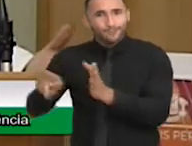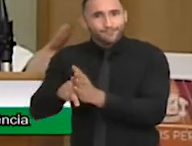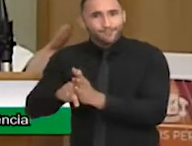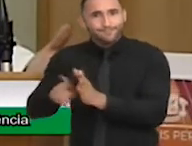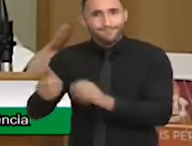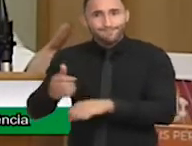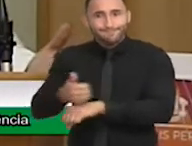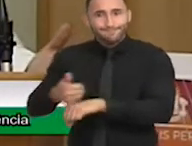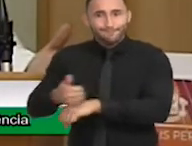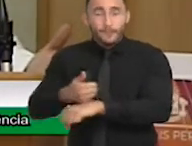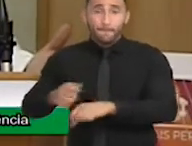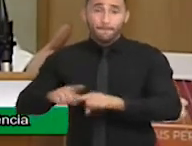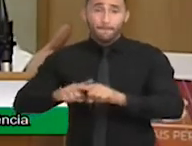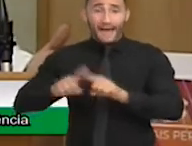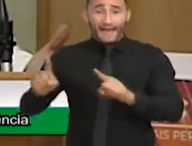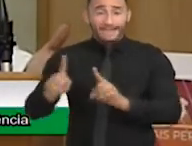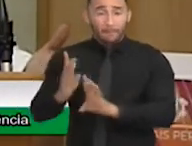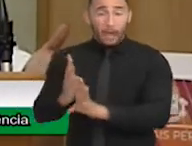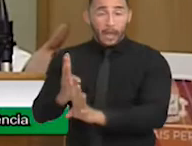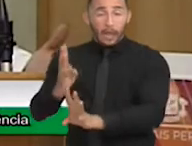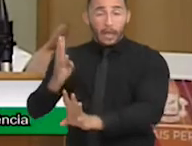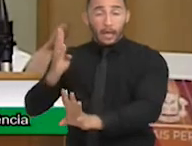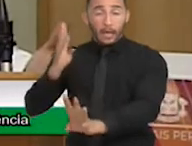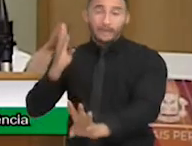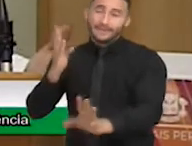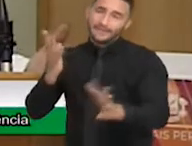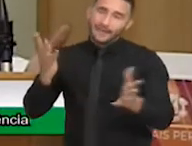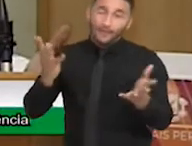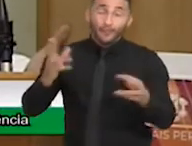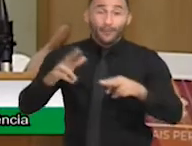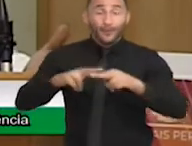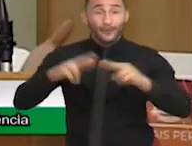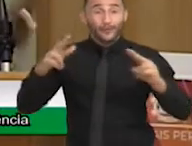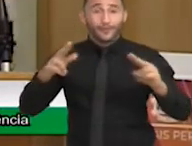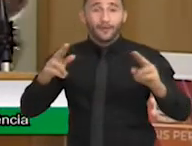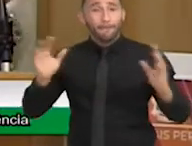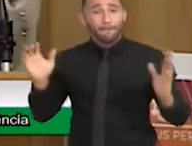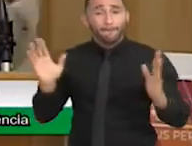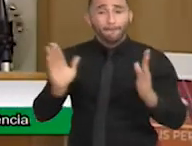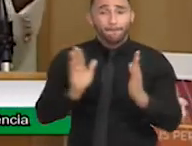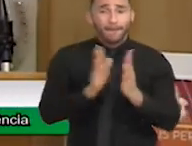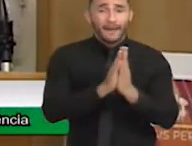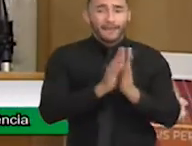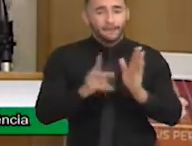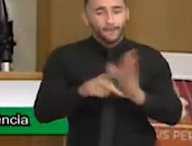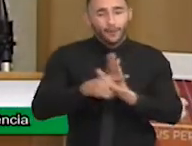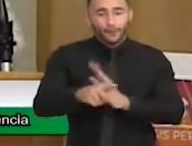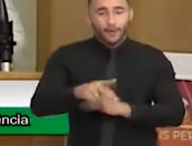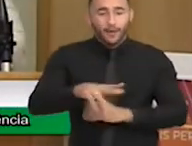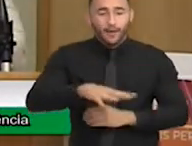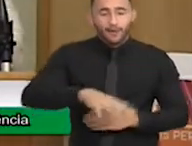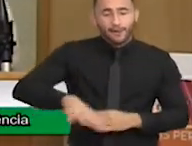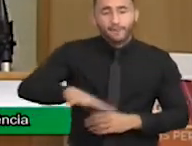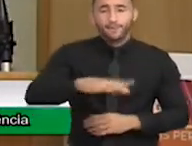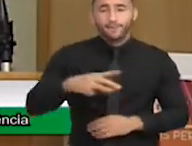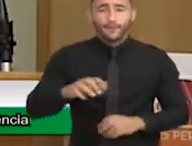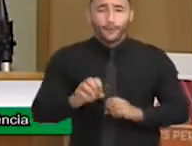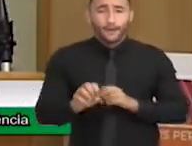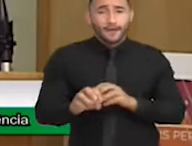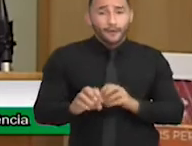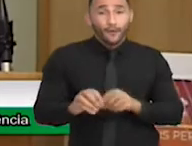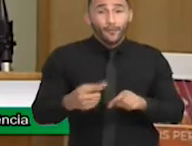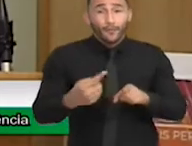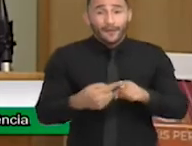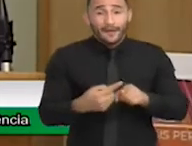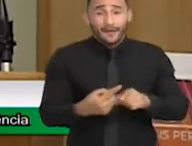acontece, porque tem uma fila de espera bem grande. E aí isso impacta na educação, porque a gente fica com essa criança atípica dentro do